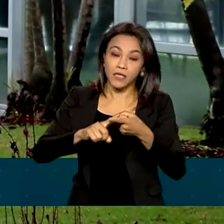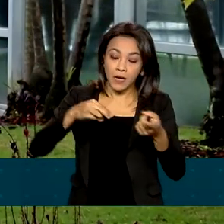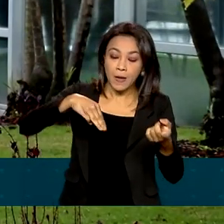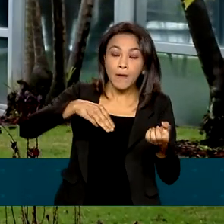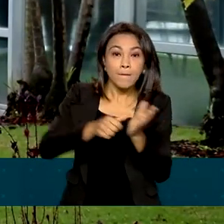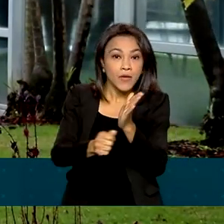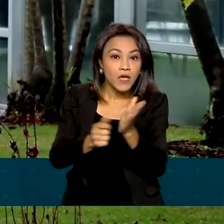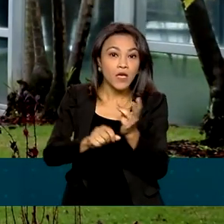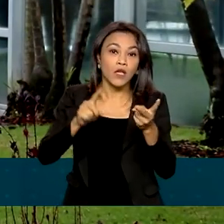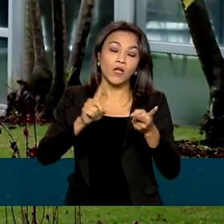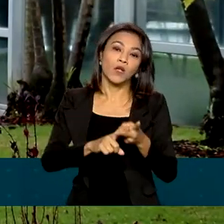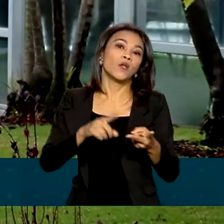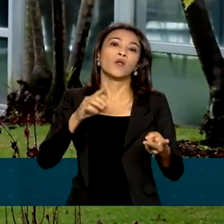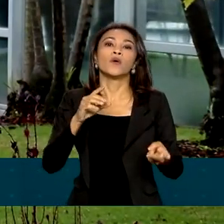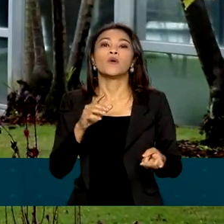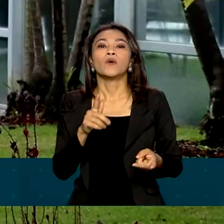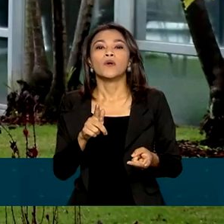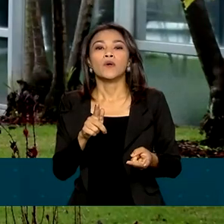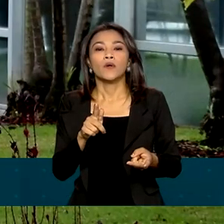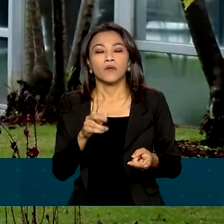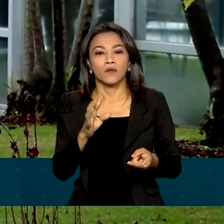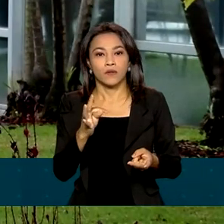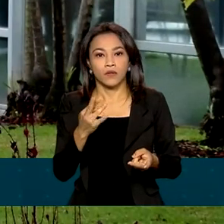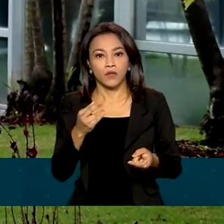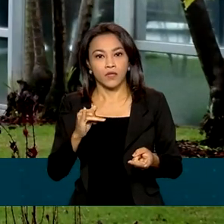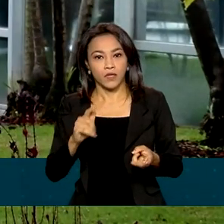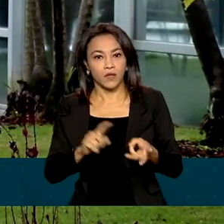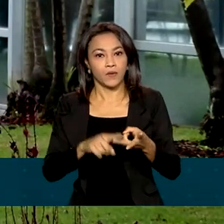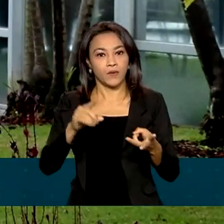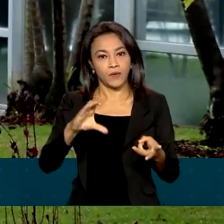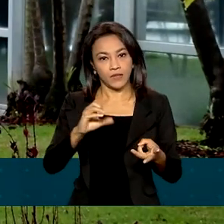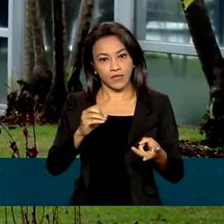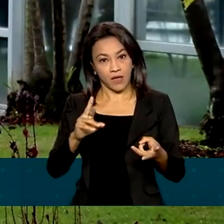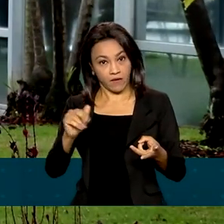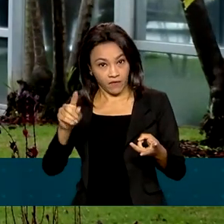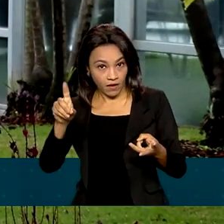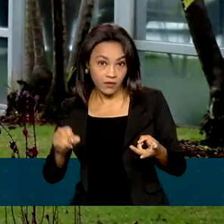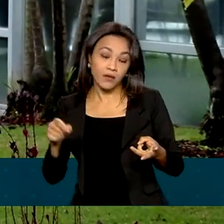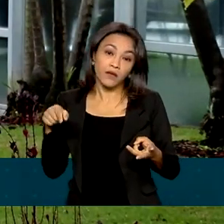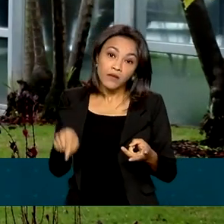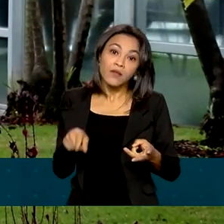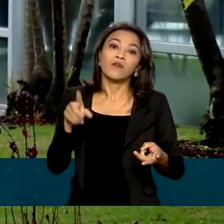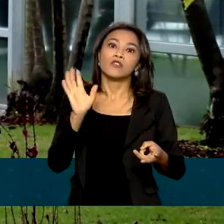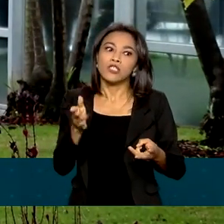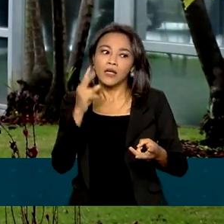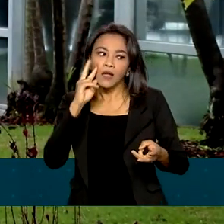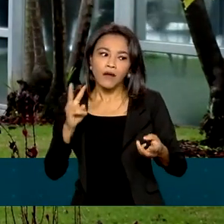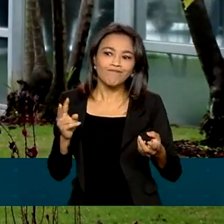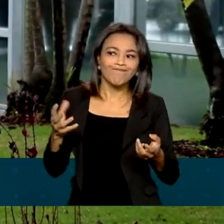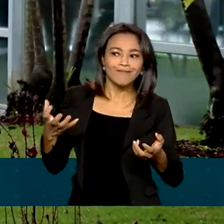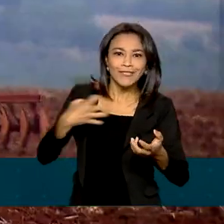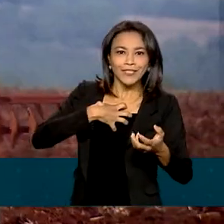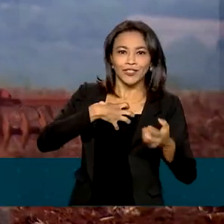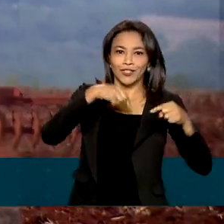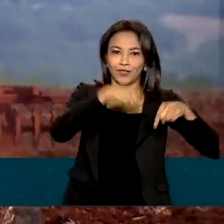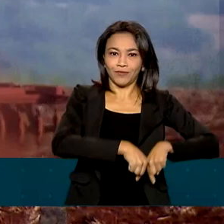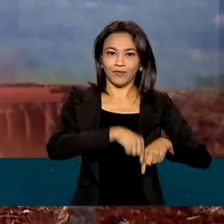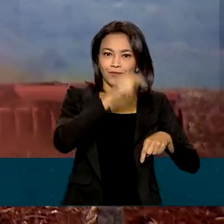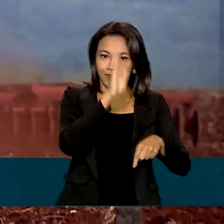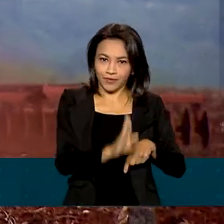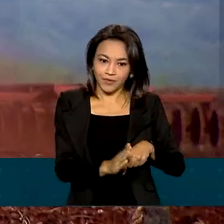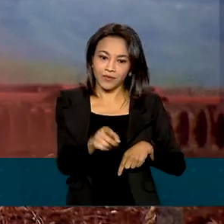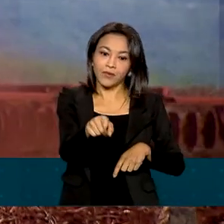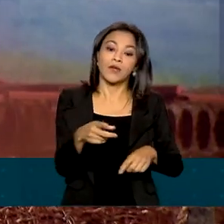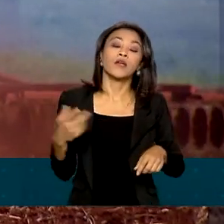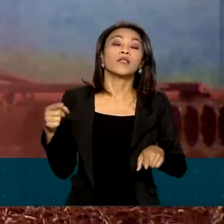a pressão do conflito sobre o preço dos alimentos no comércio mundial já está sendo sentida. A ministra